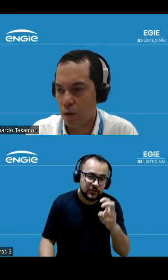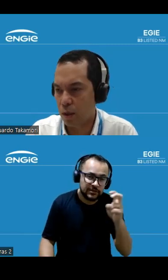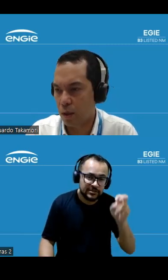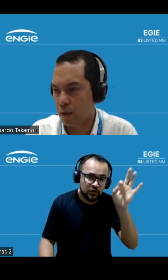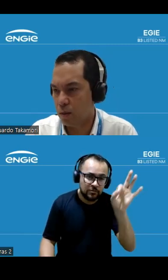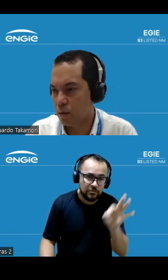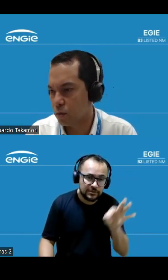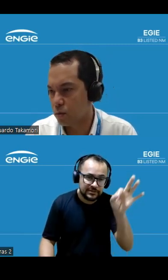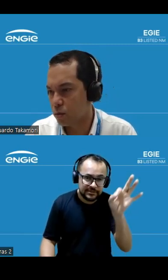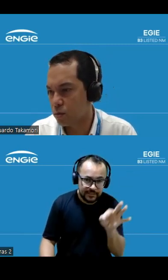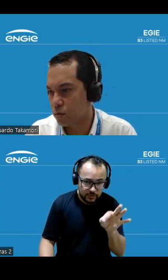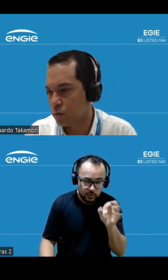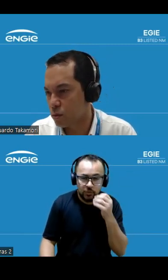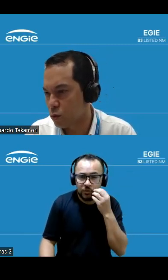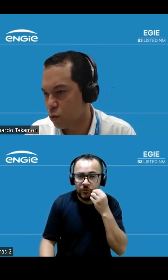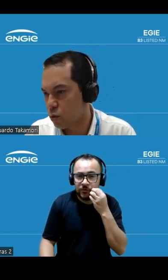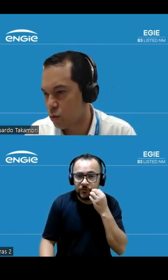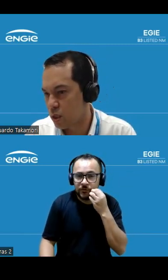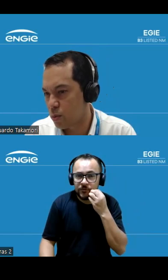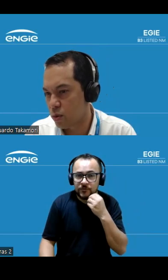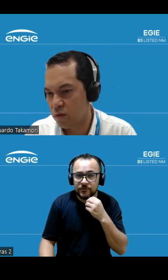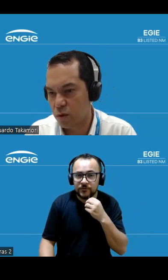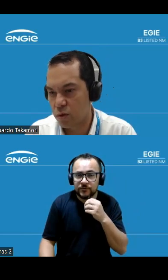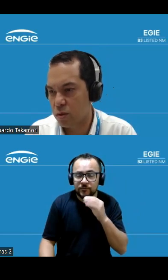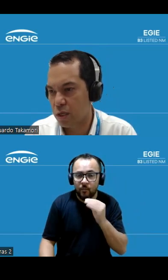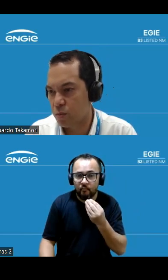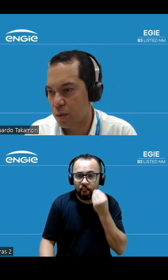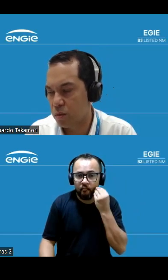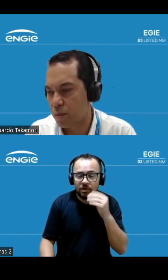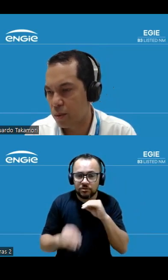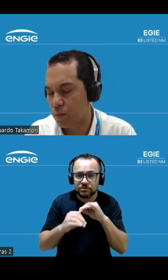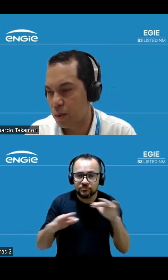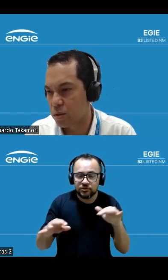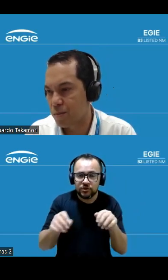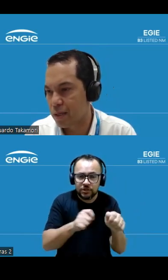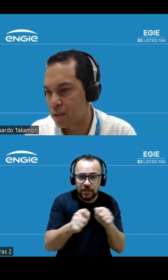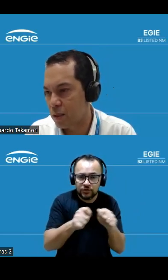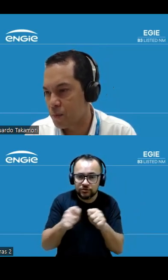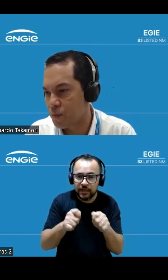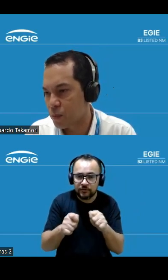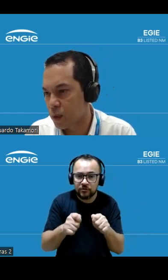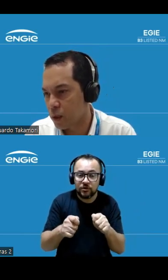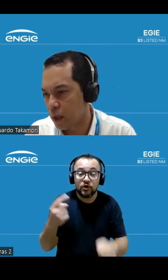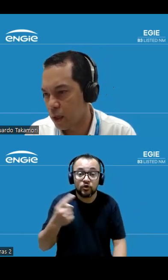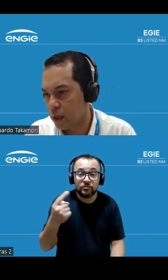do lucro distribuível ajustado no primeiro semestre